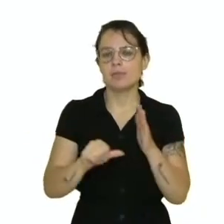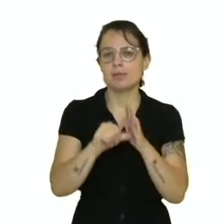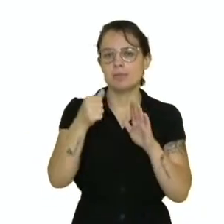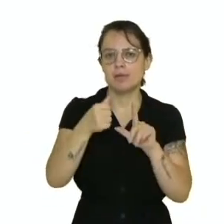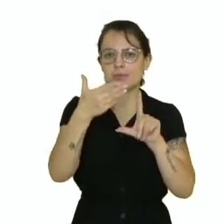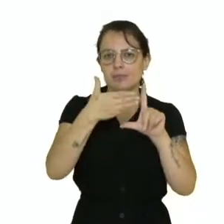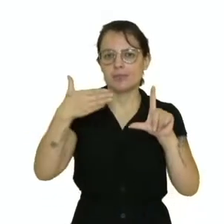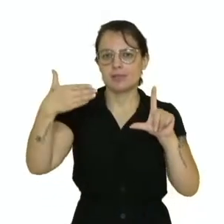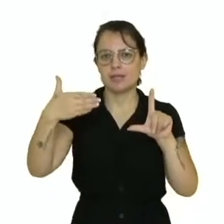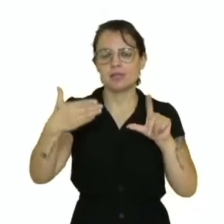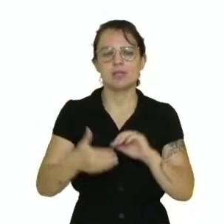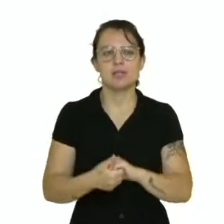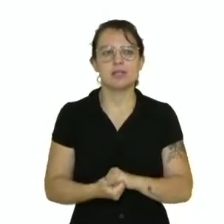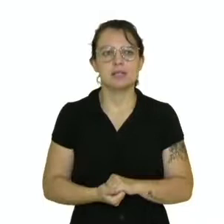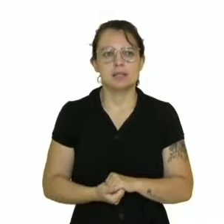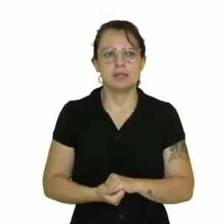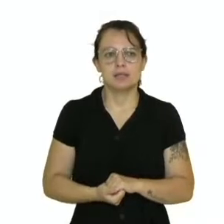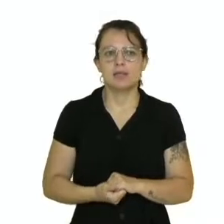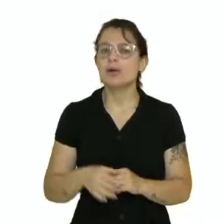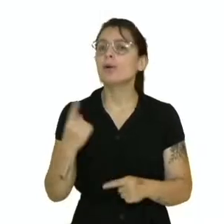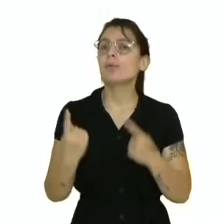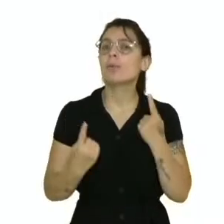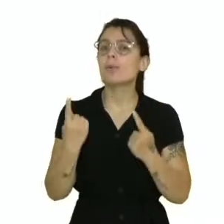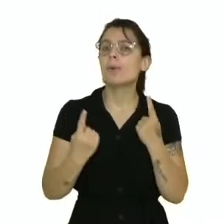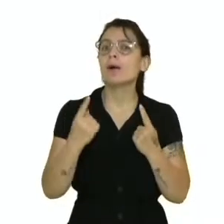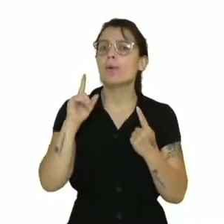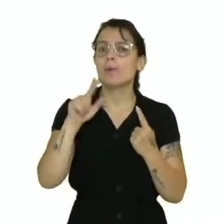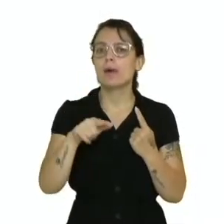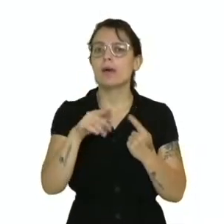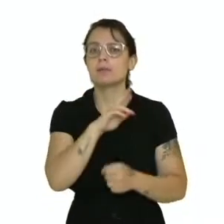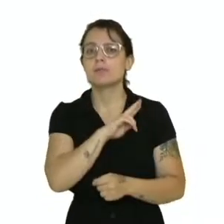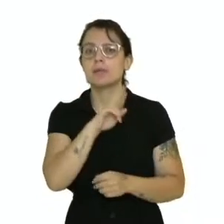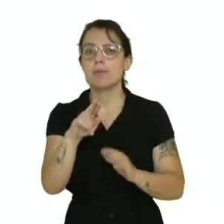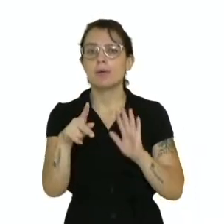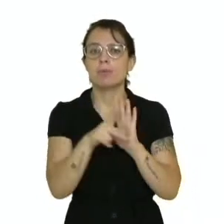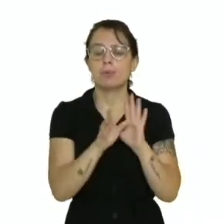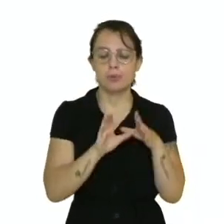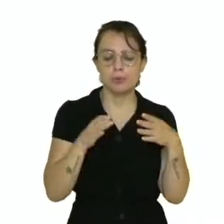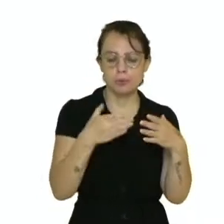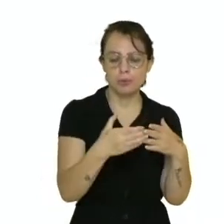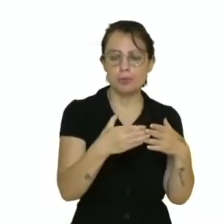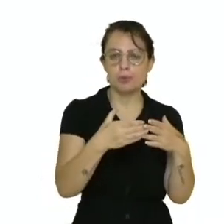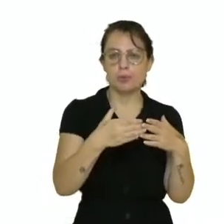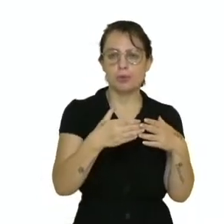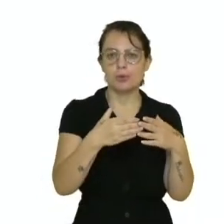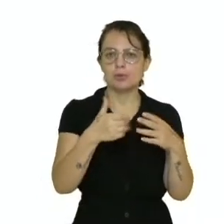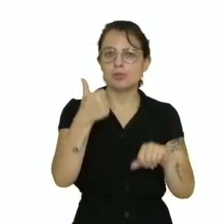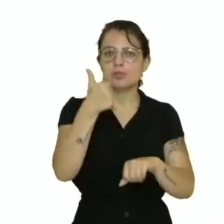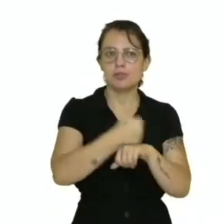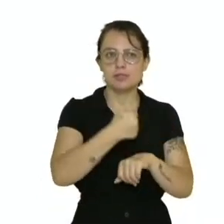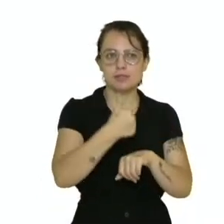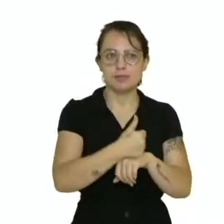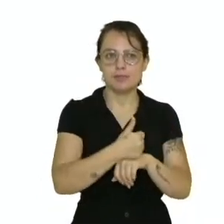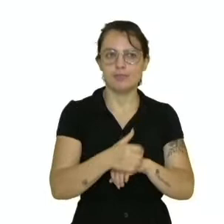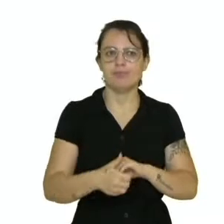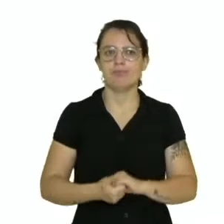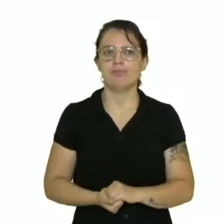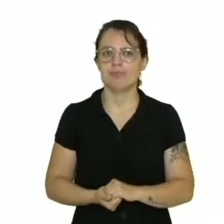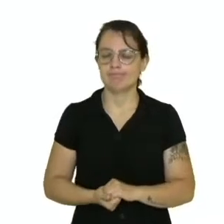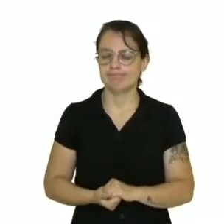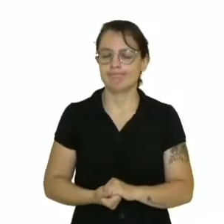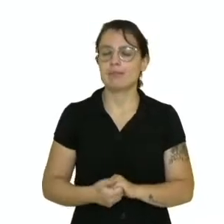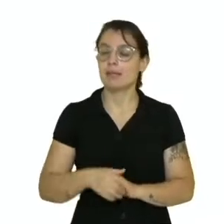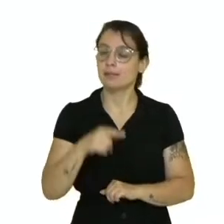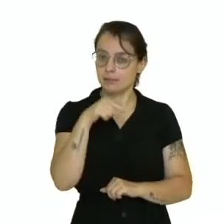Qual é o papel da equipe gestora? Bom, a equipe gestora compete à direção cumprir e fazer cumprir a